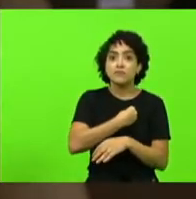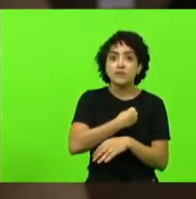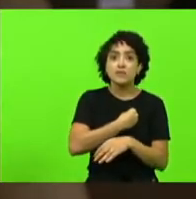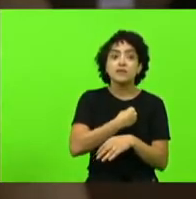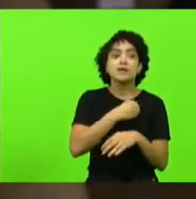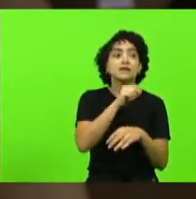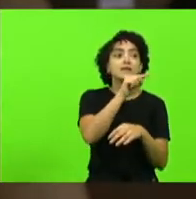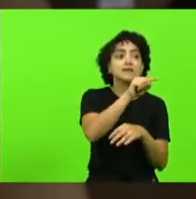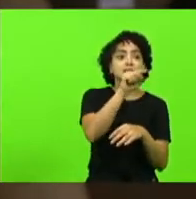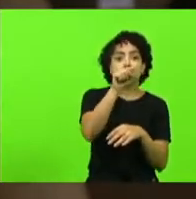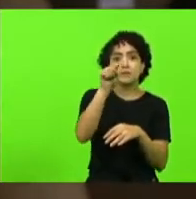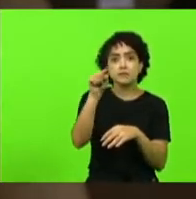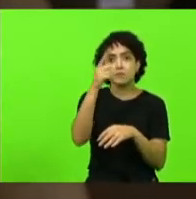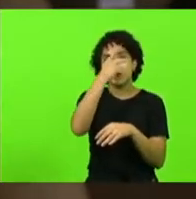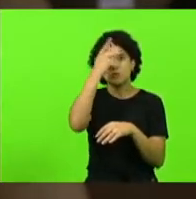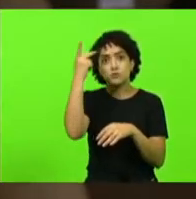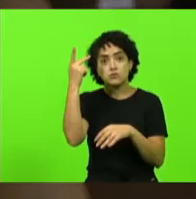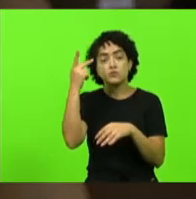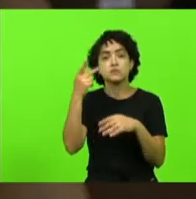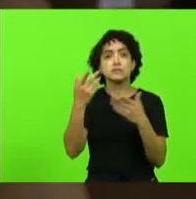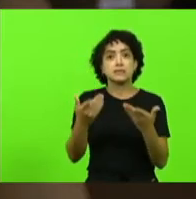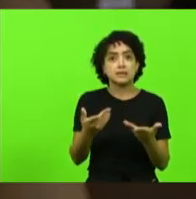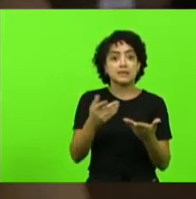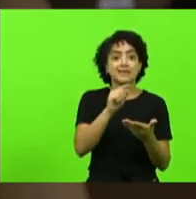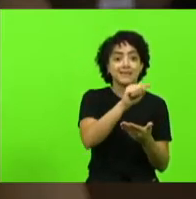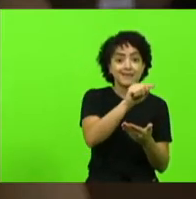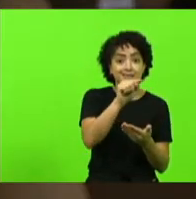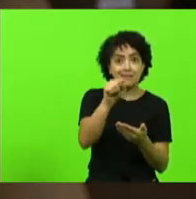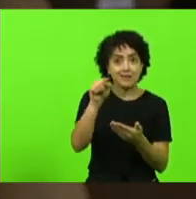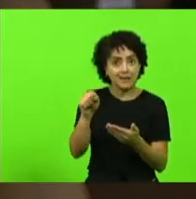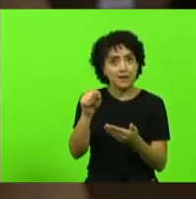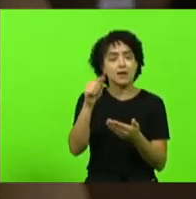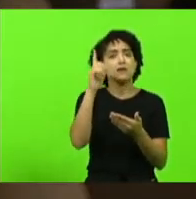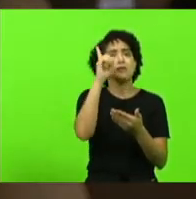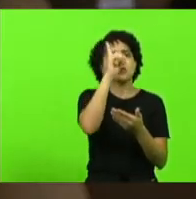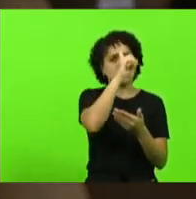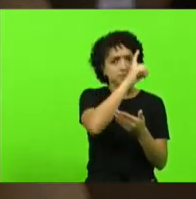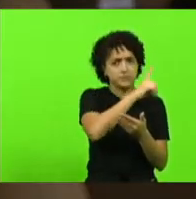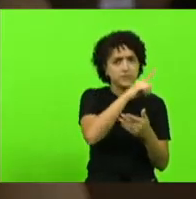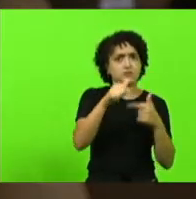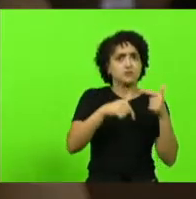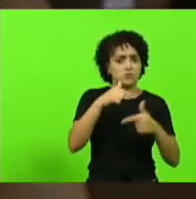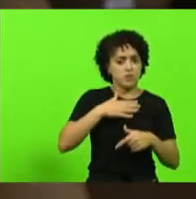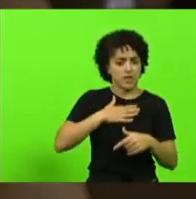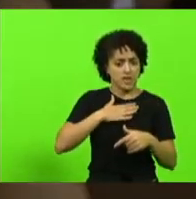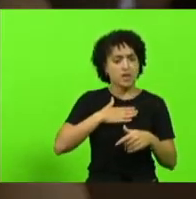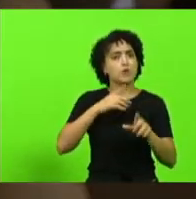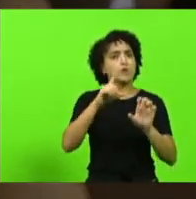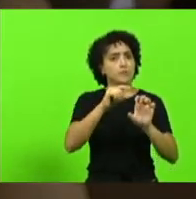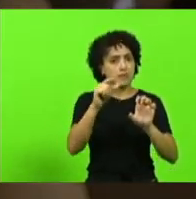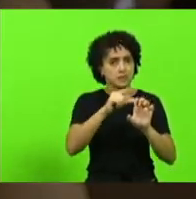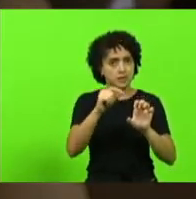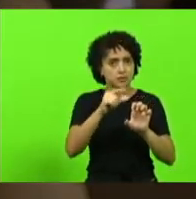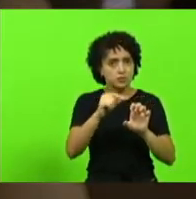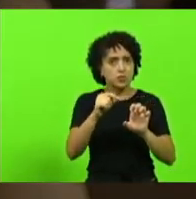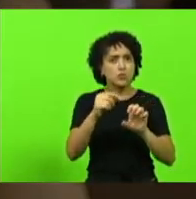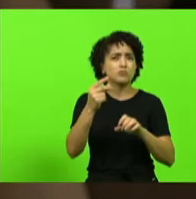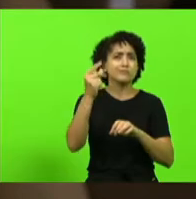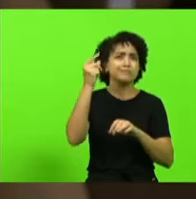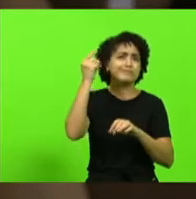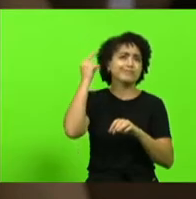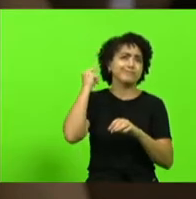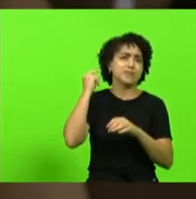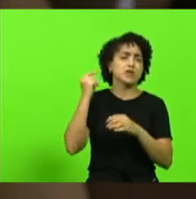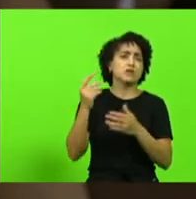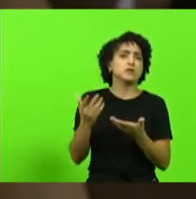ponta porque está na ponta meus amigos é muito difícil eu sou empreendedor eu empreendo desde muito jovem